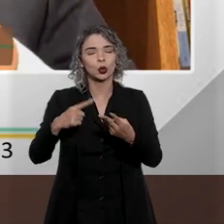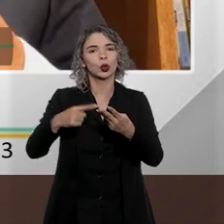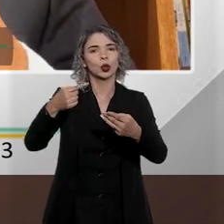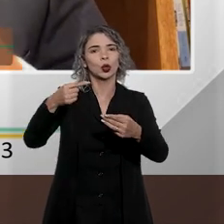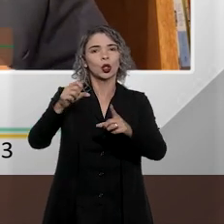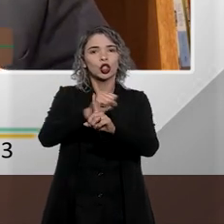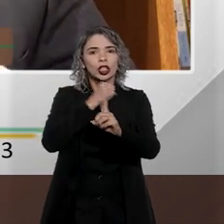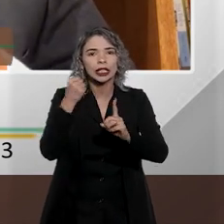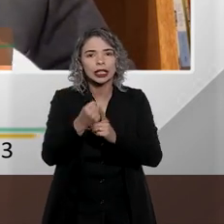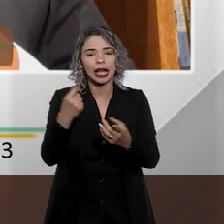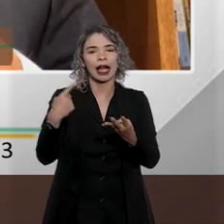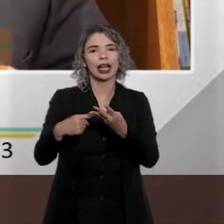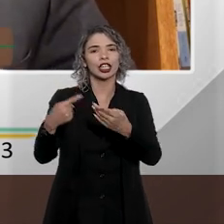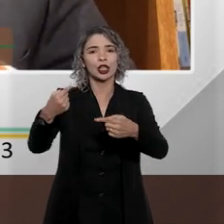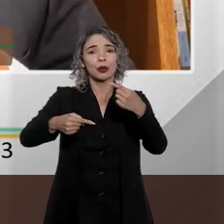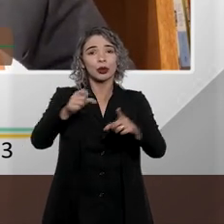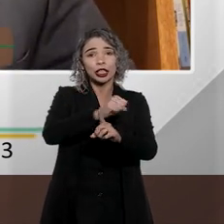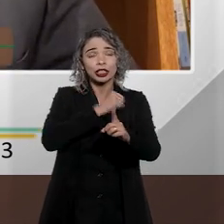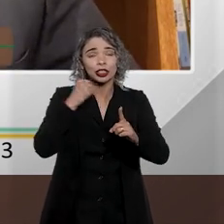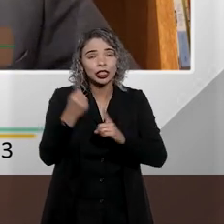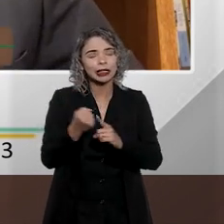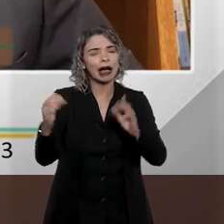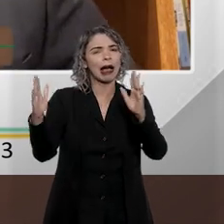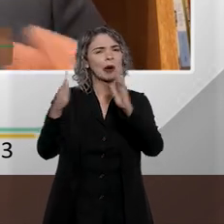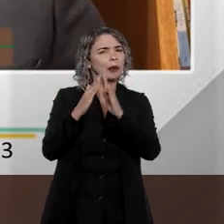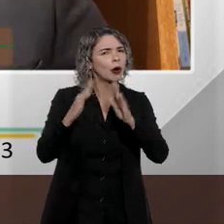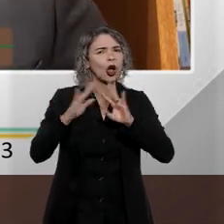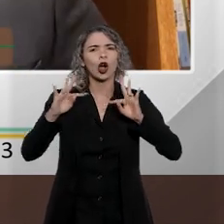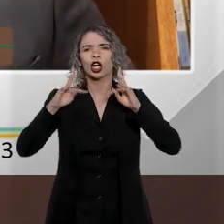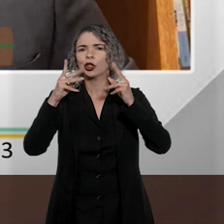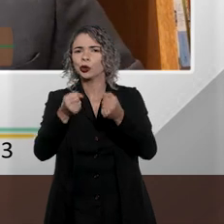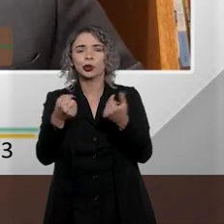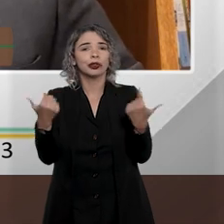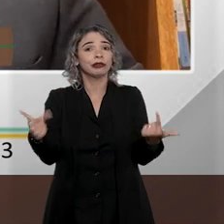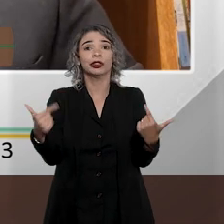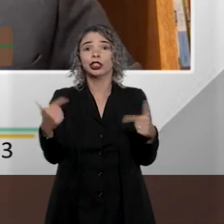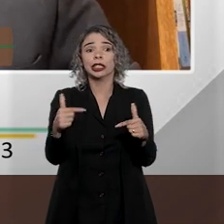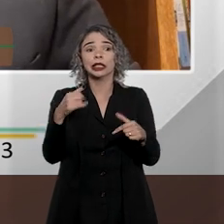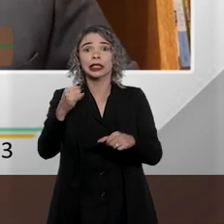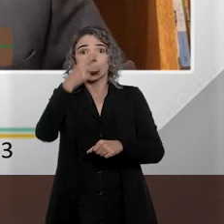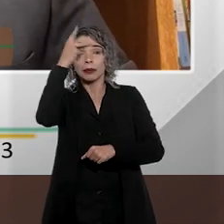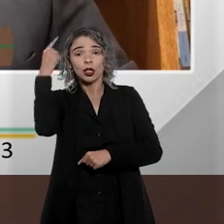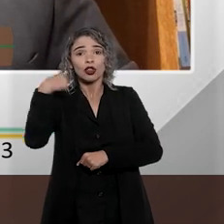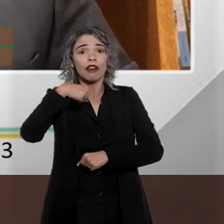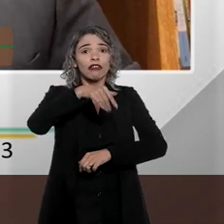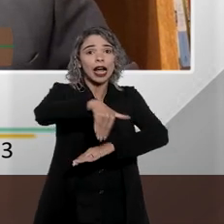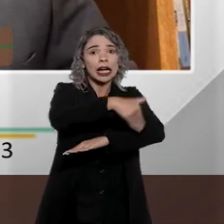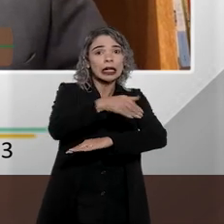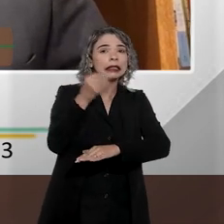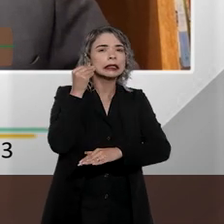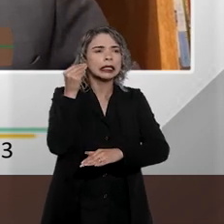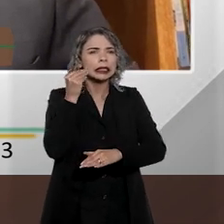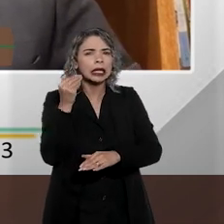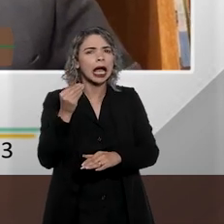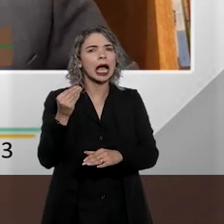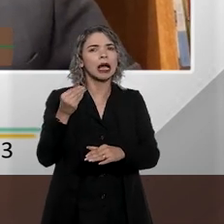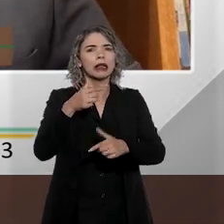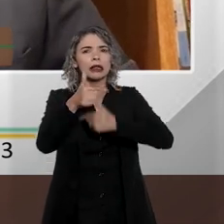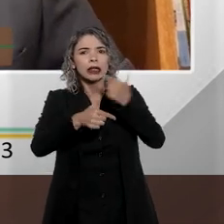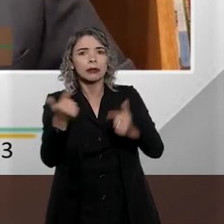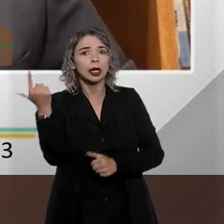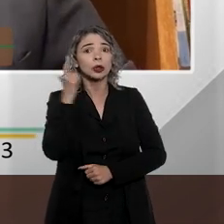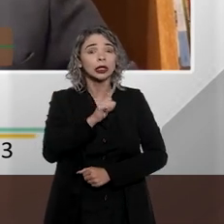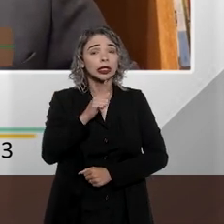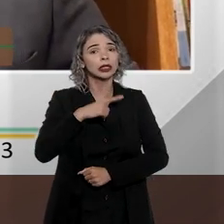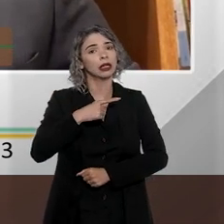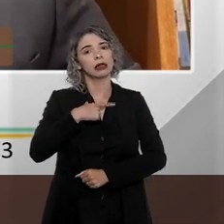sociais, transferência de renda, saneamento básico, moradia, absolutamente nada. Quando a pessoa ia para a rua tentar fazer um bico para conseguir sobreviver,